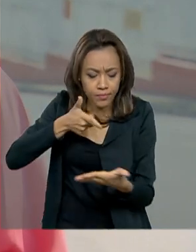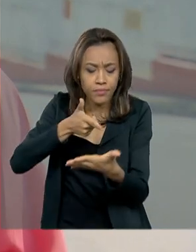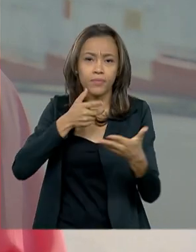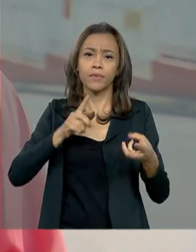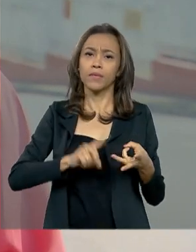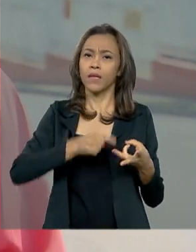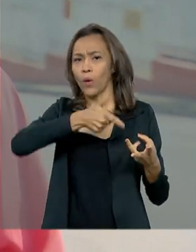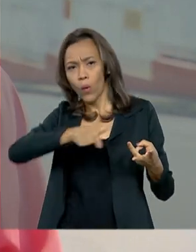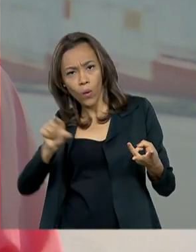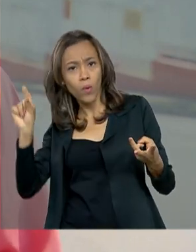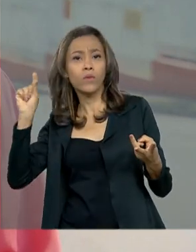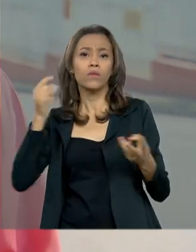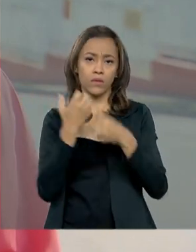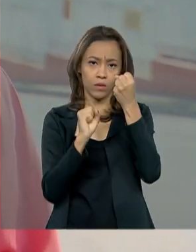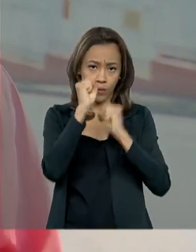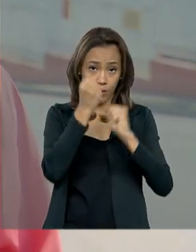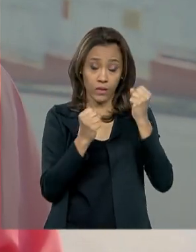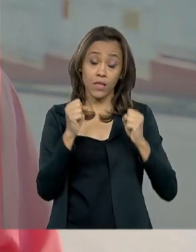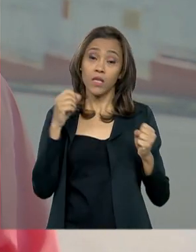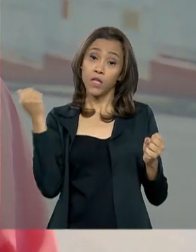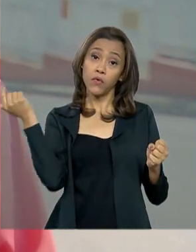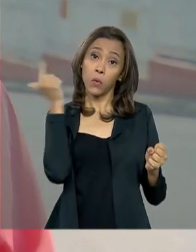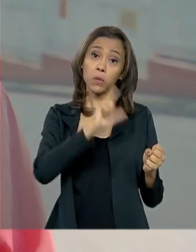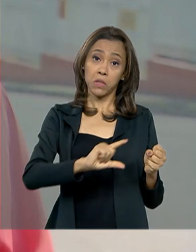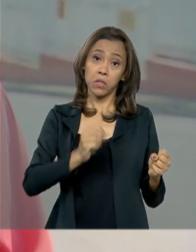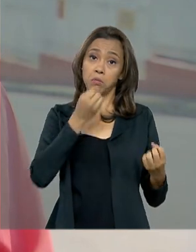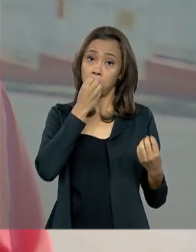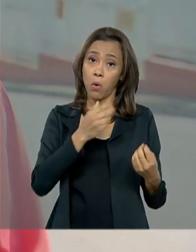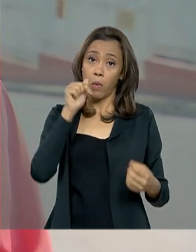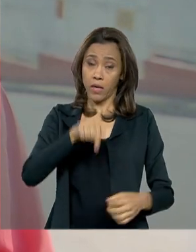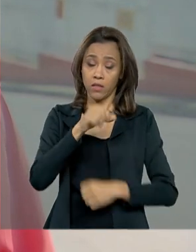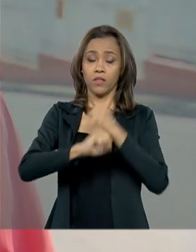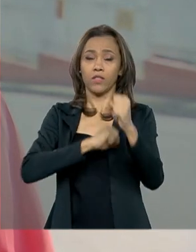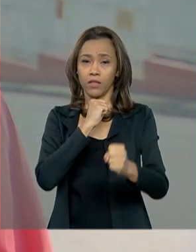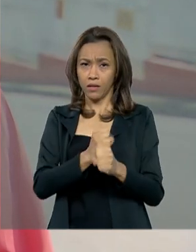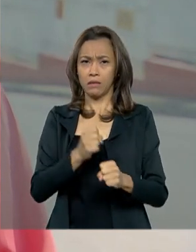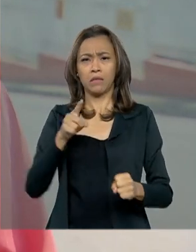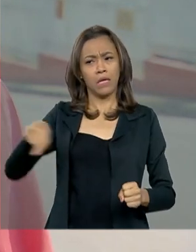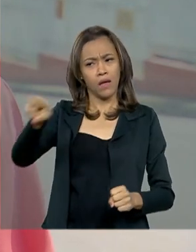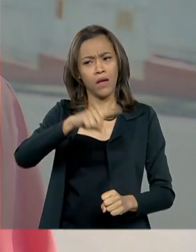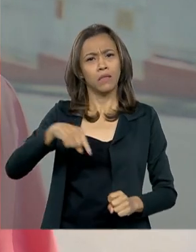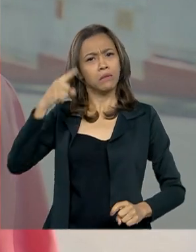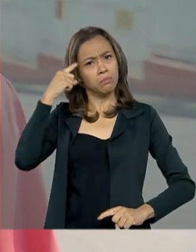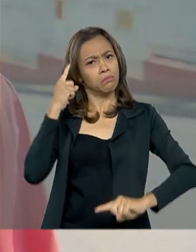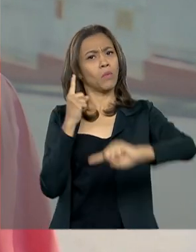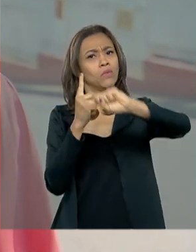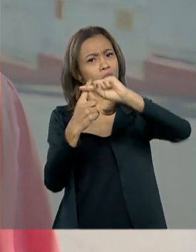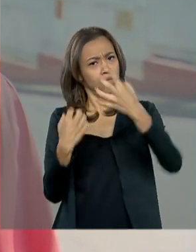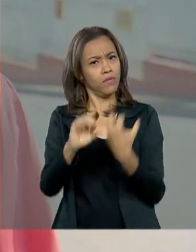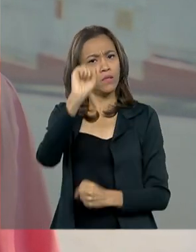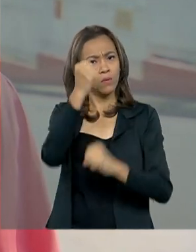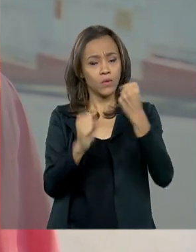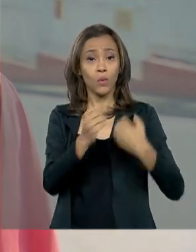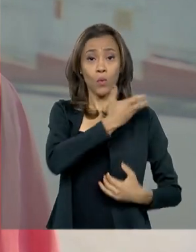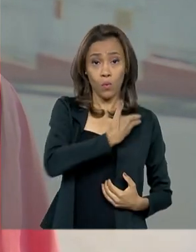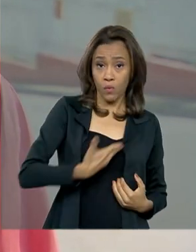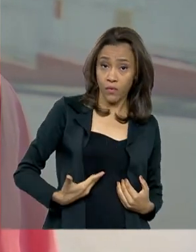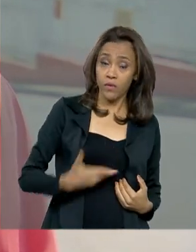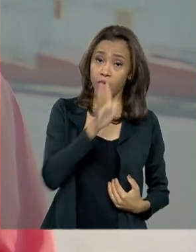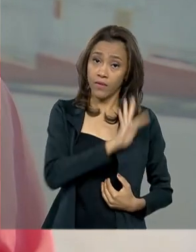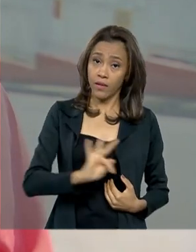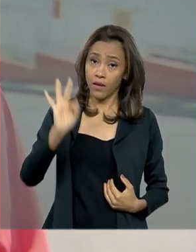os resultados alcançados este ano, as perspectivas do Polo são otimistas. O governo federal espera uma trajetória